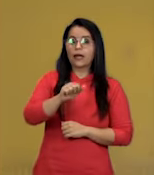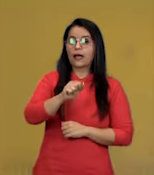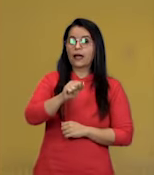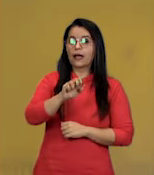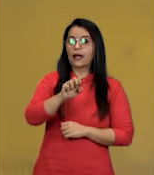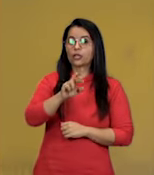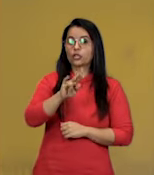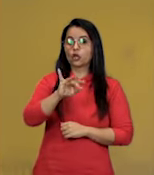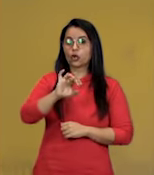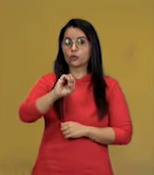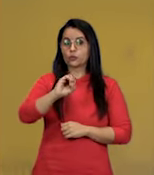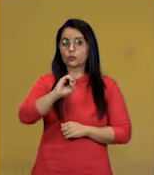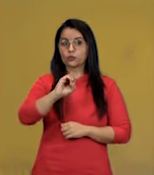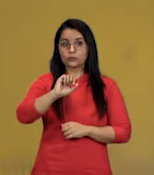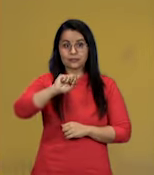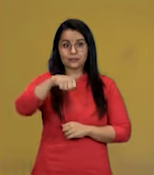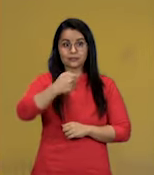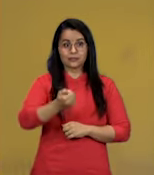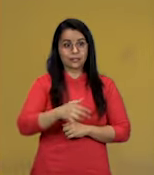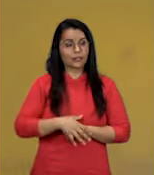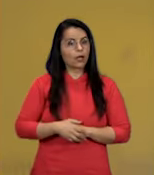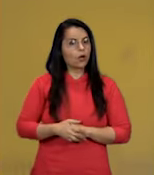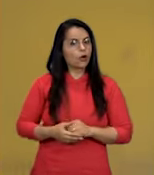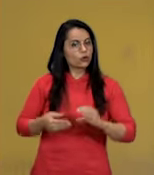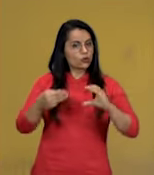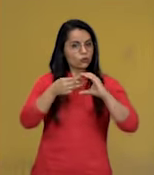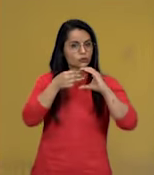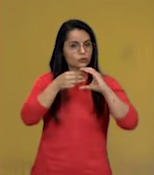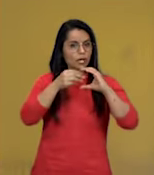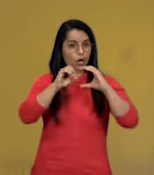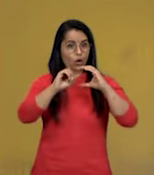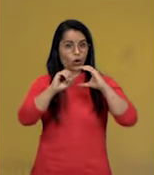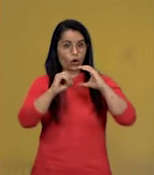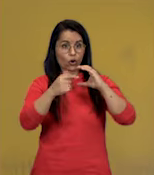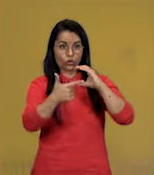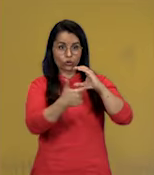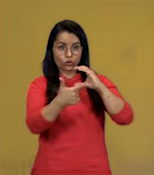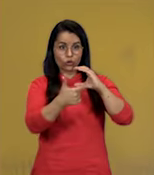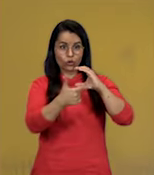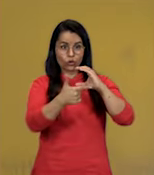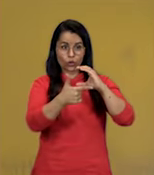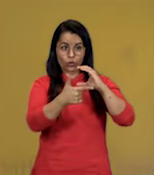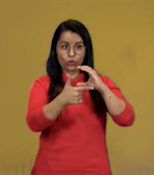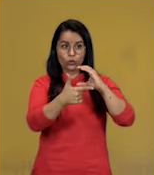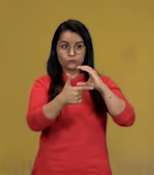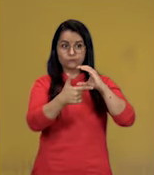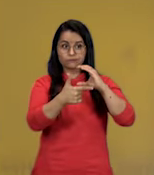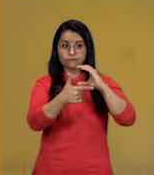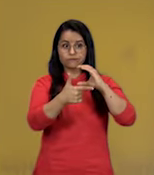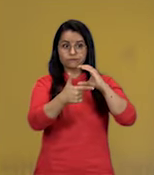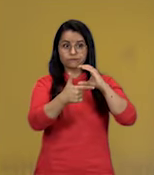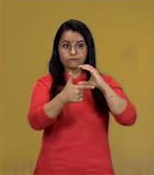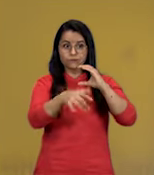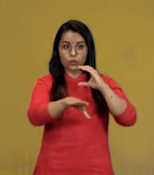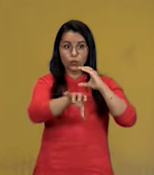através da respiração que demanda a presença do gás oxigênio O2.